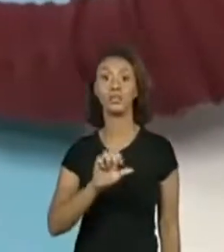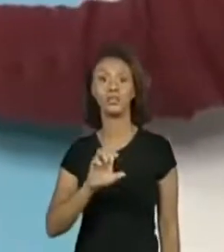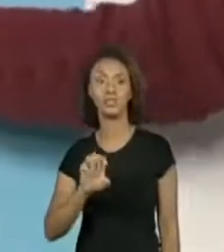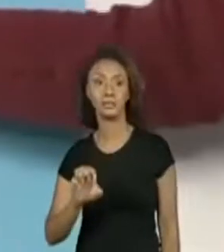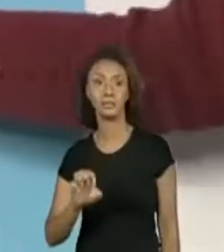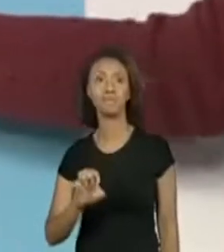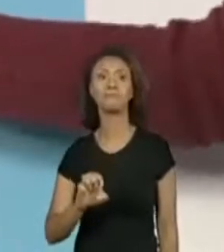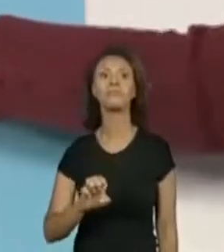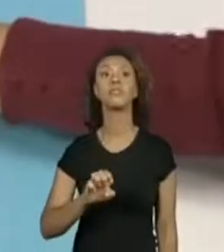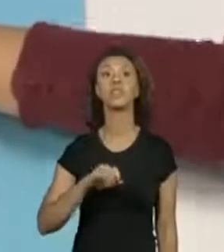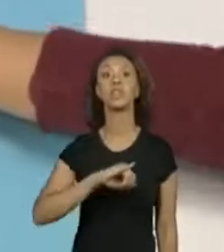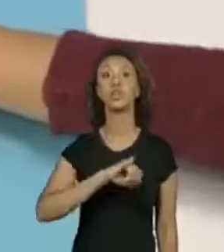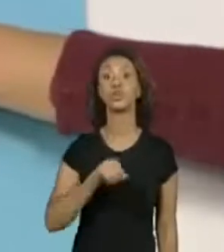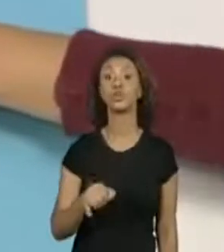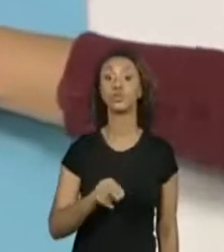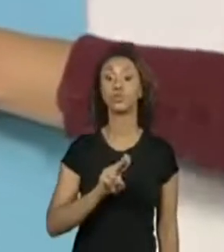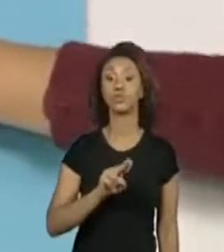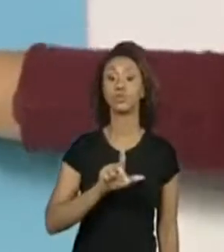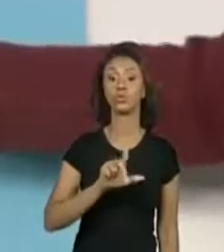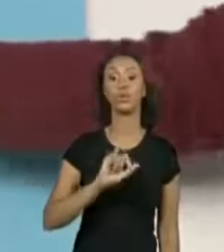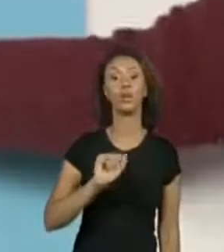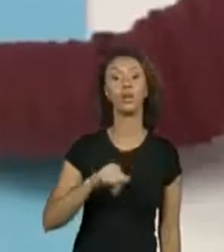Juliana,